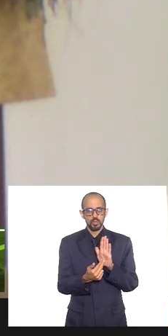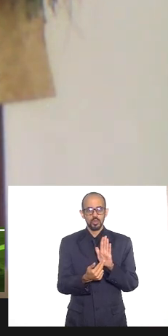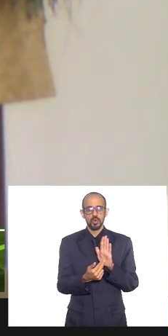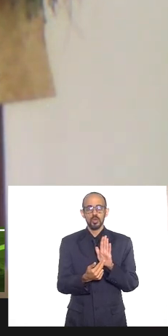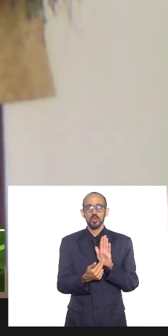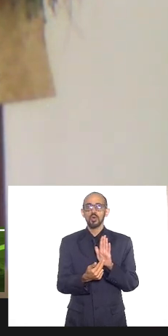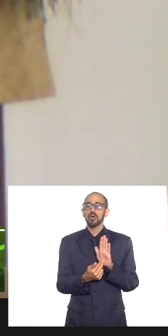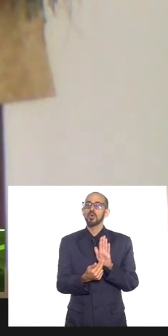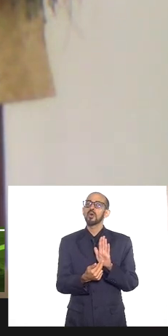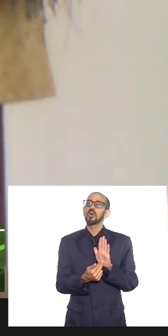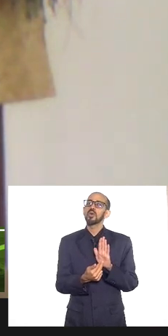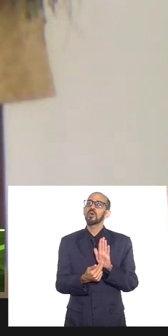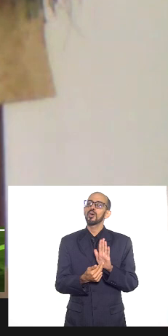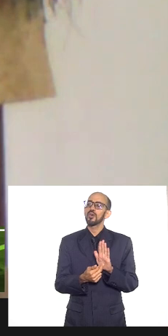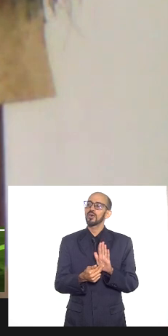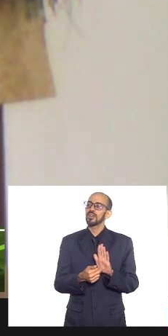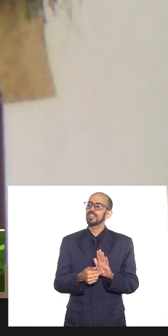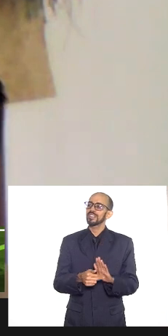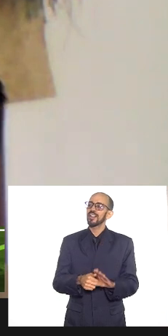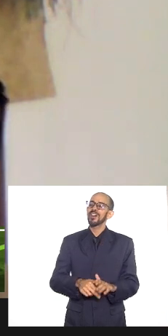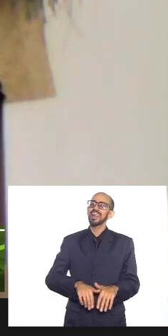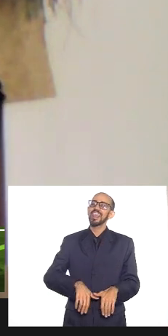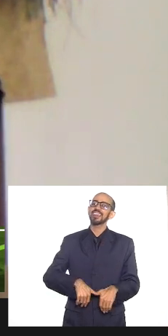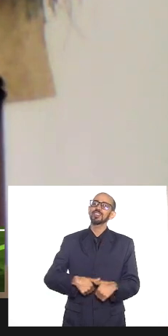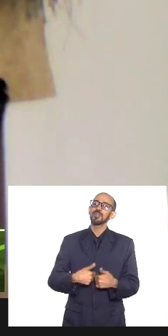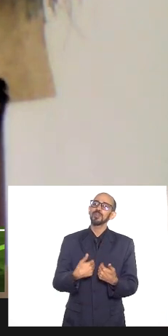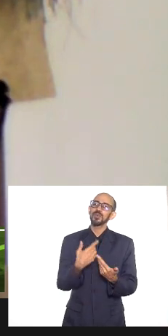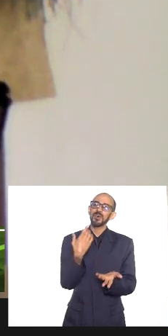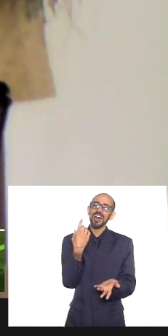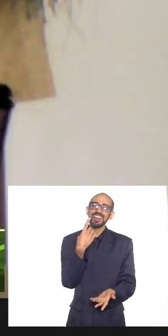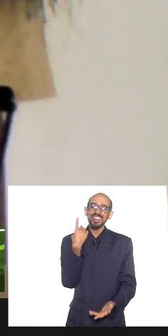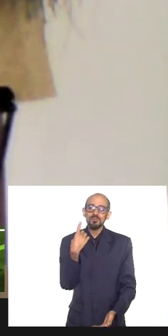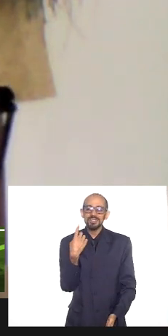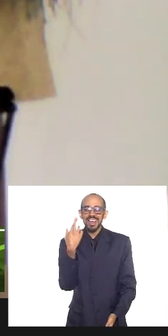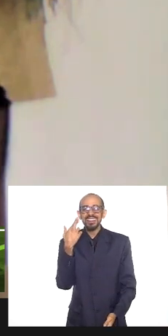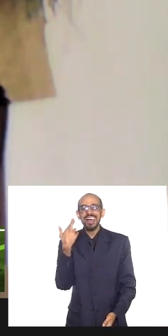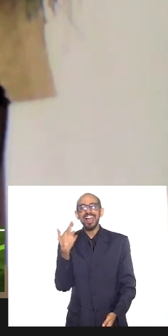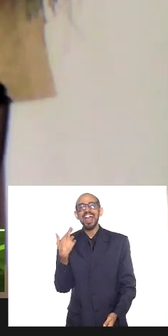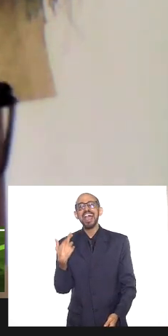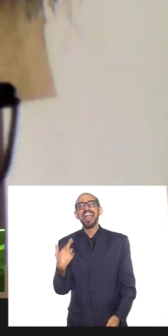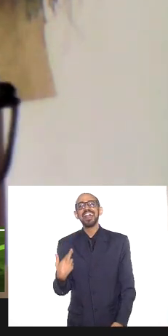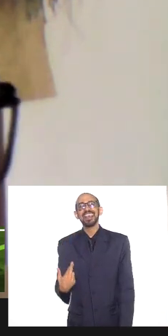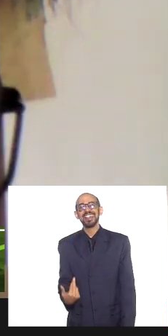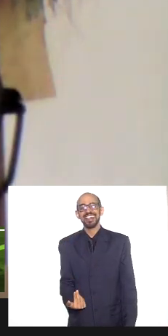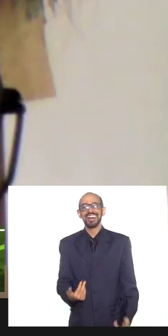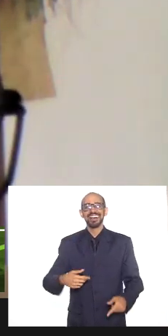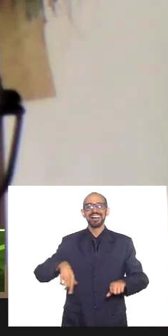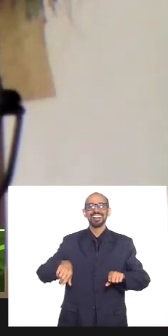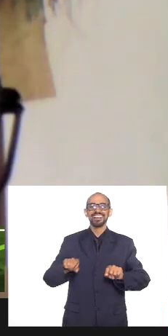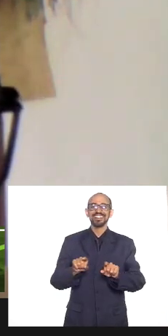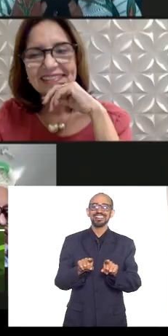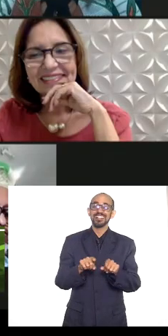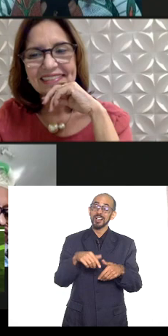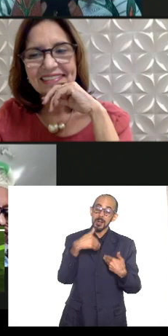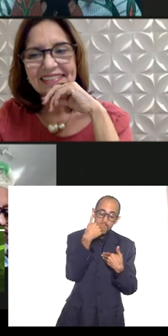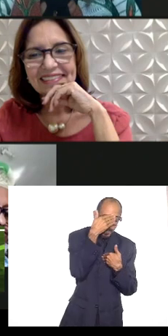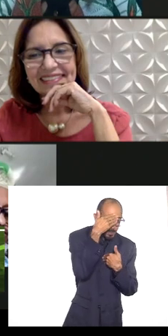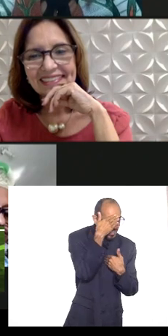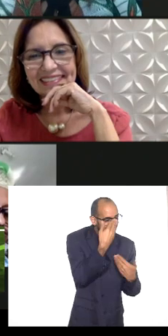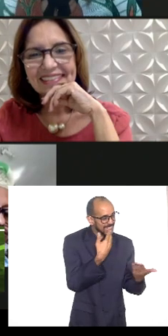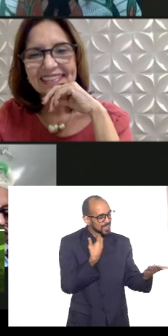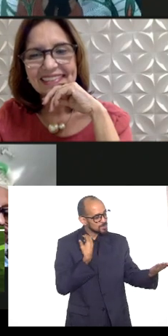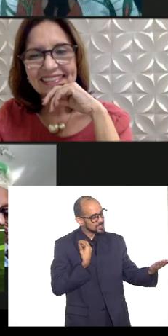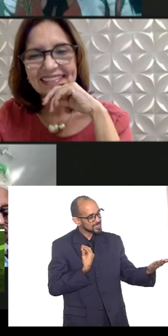atila nunes a deputada renata souza obrigado pela sua existência viu